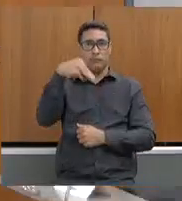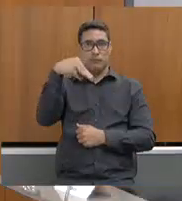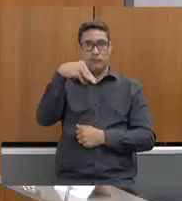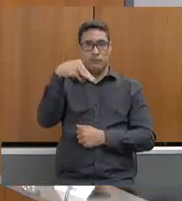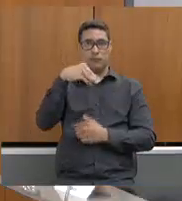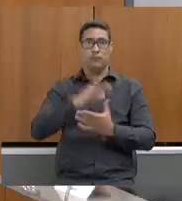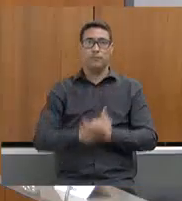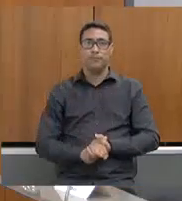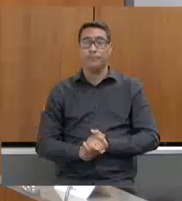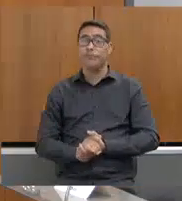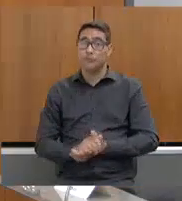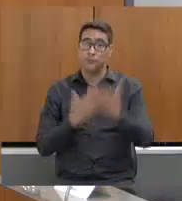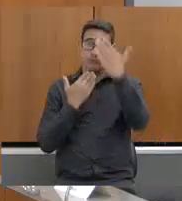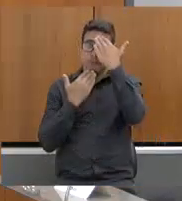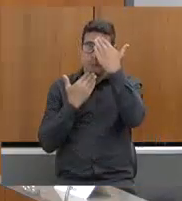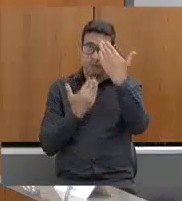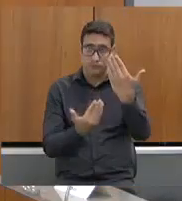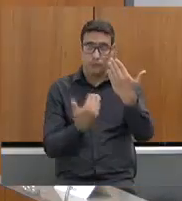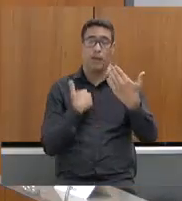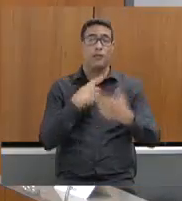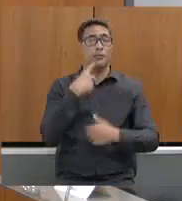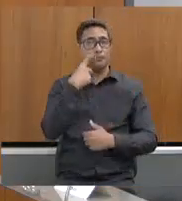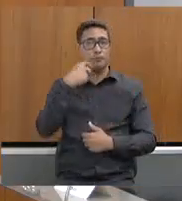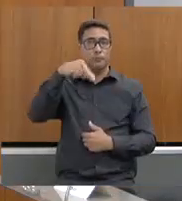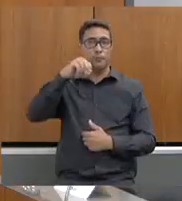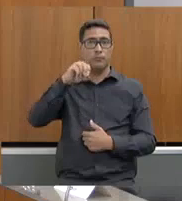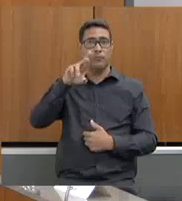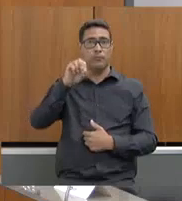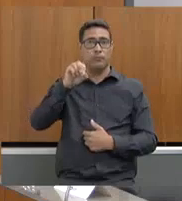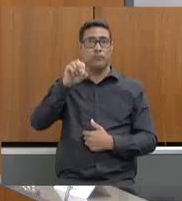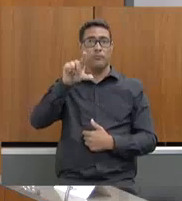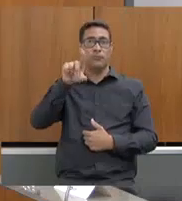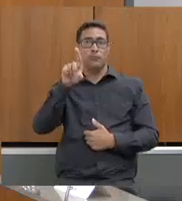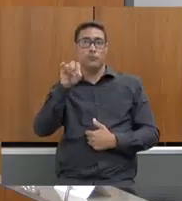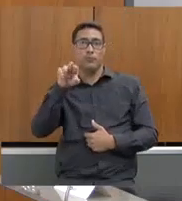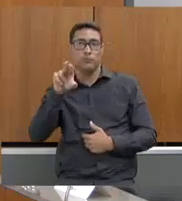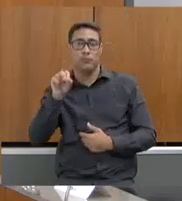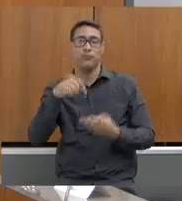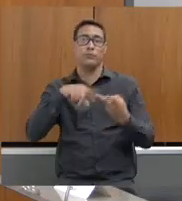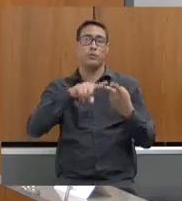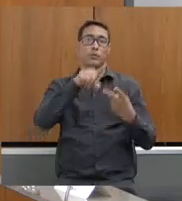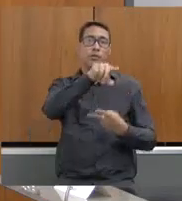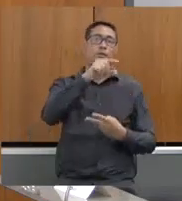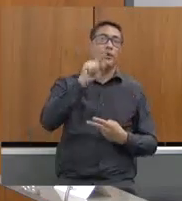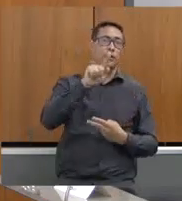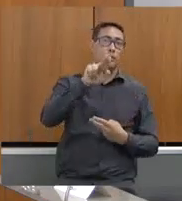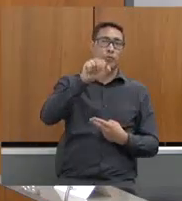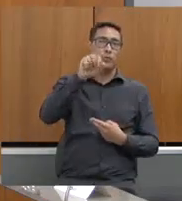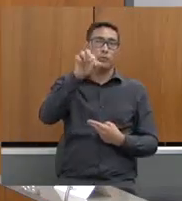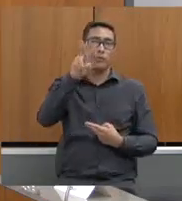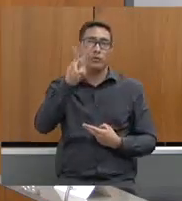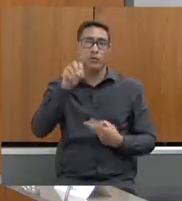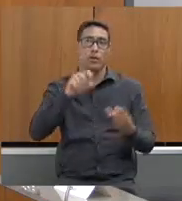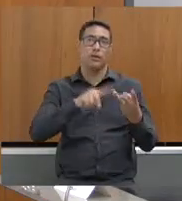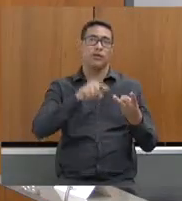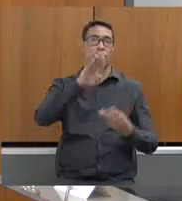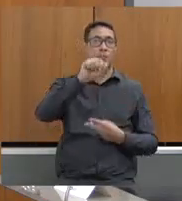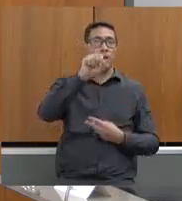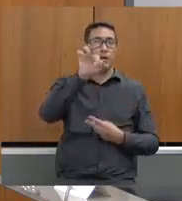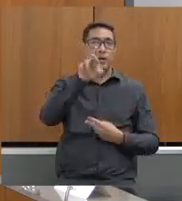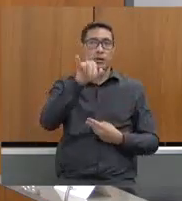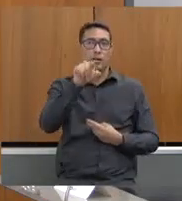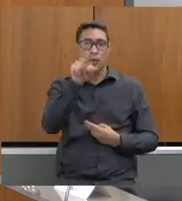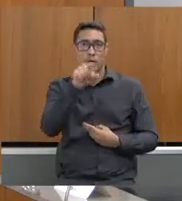Muito obrigada, deputado Noraldino. Bom dia, deputado Gustavo, deputado Gil, deputada Beatriz,